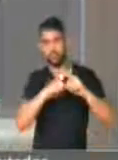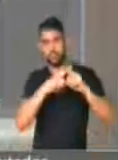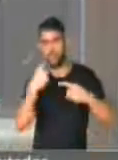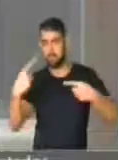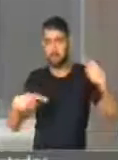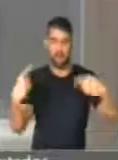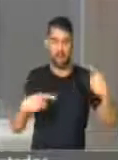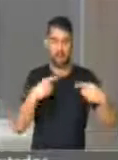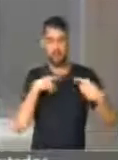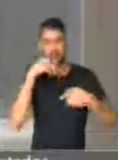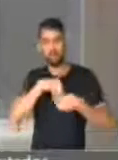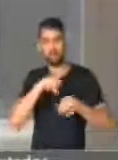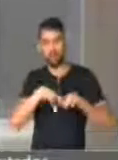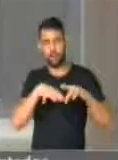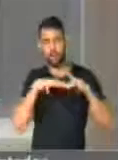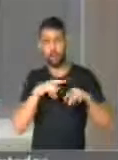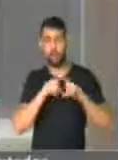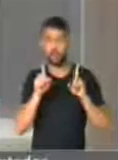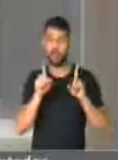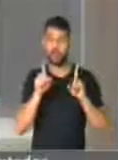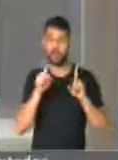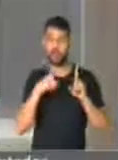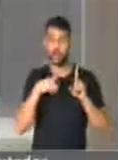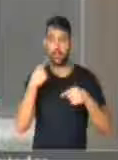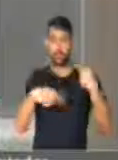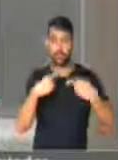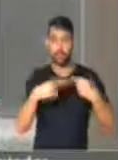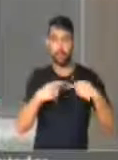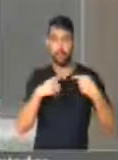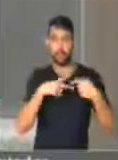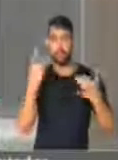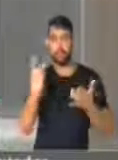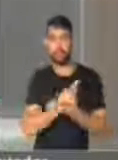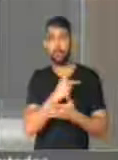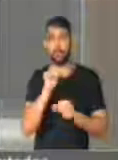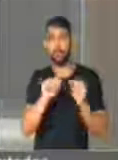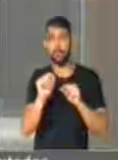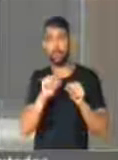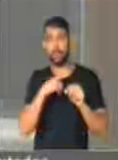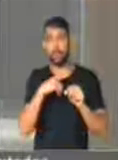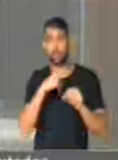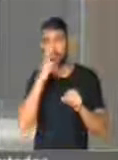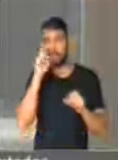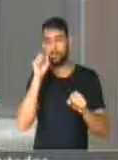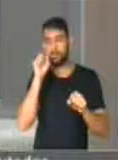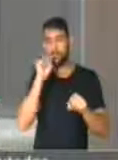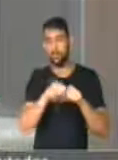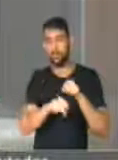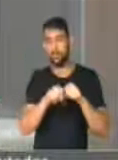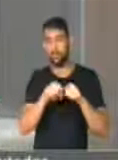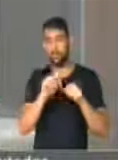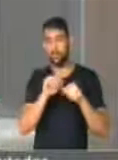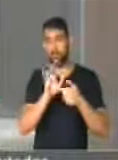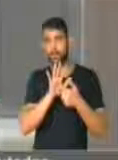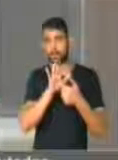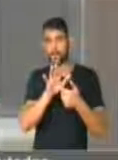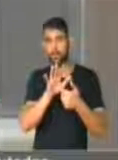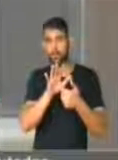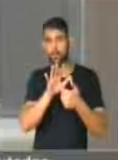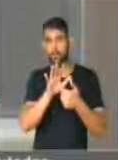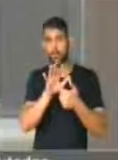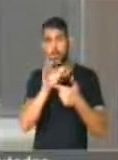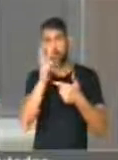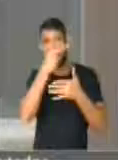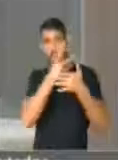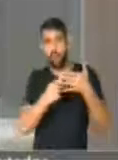saudáveis do Parlamento, mas ela mata. Hoje, o mapa da violência no